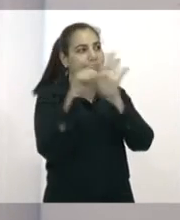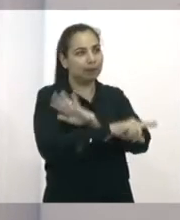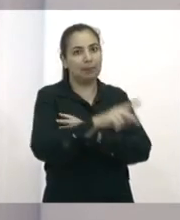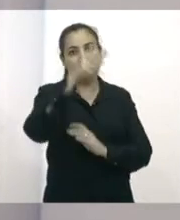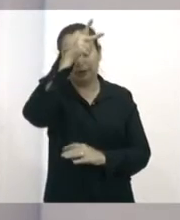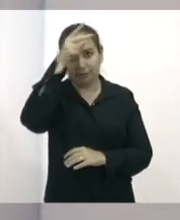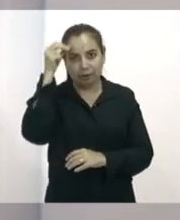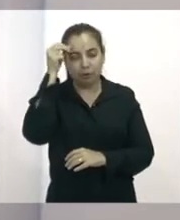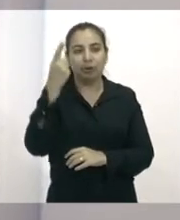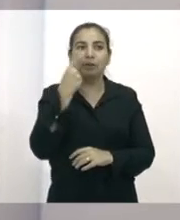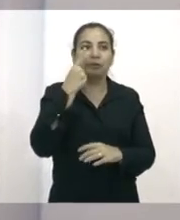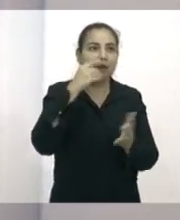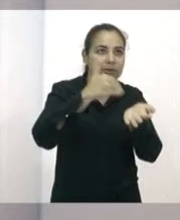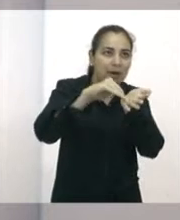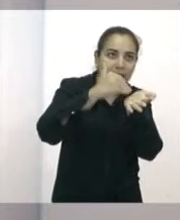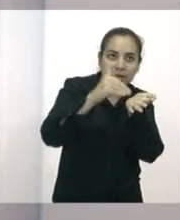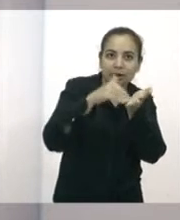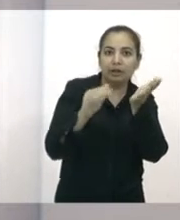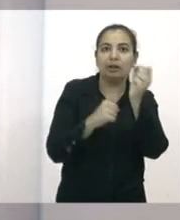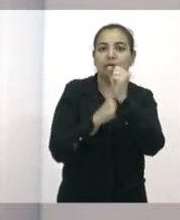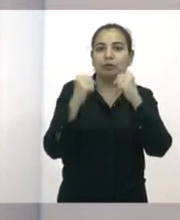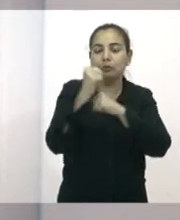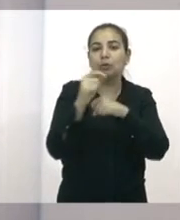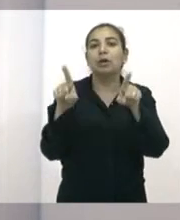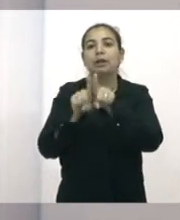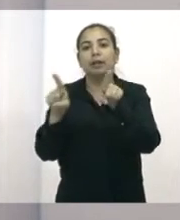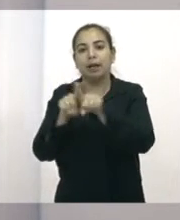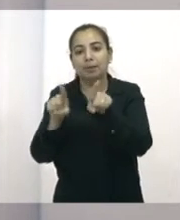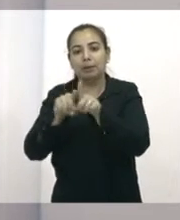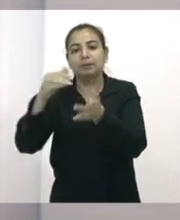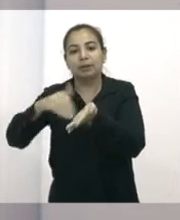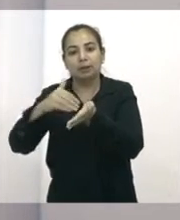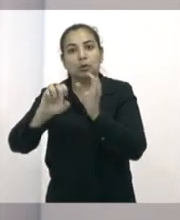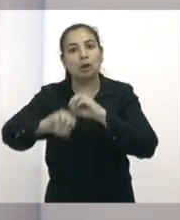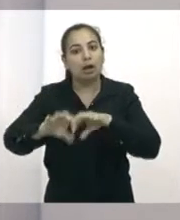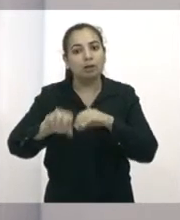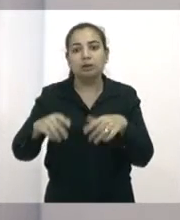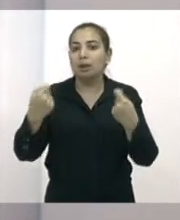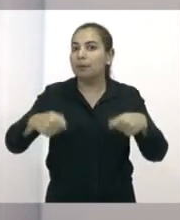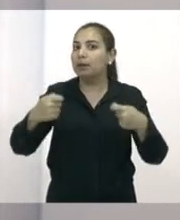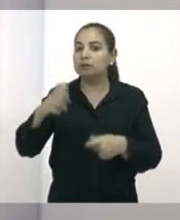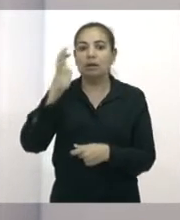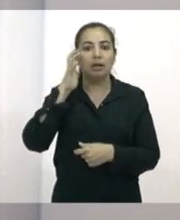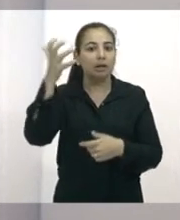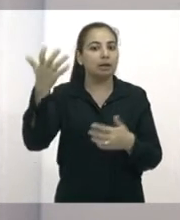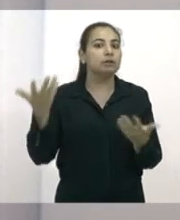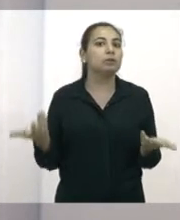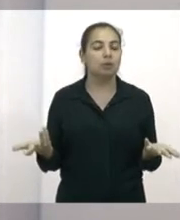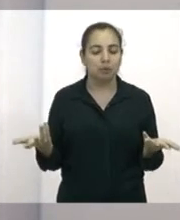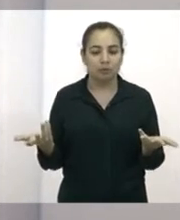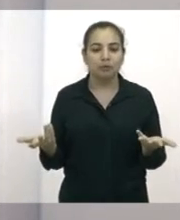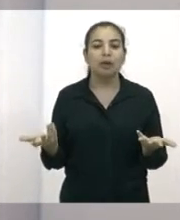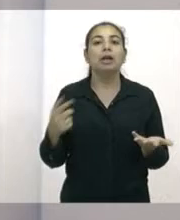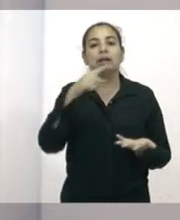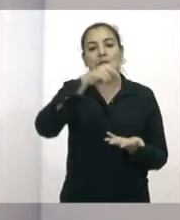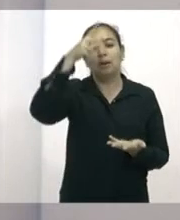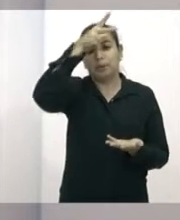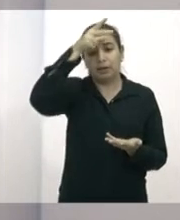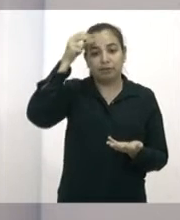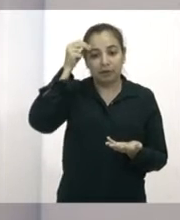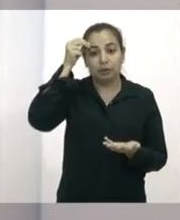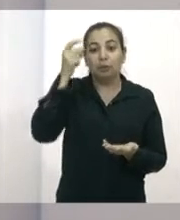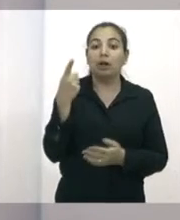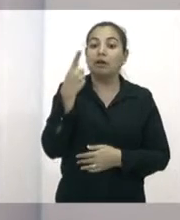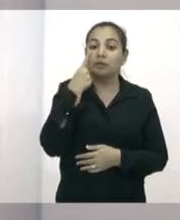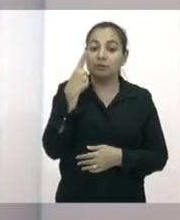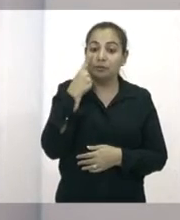Secretaria de Infraestrutura, à Secretaria de Educação, porque não é cabível, não é razoável. A PIAR, iniciativa que a Prefeitura teve, em vez